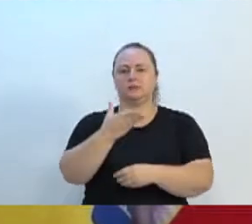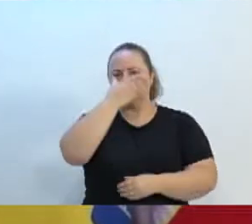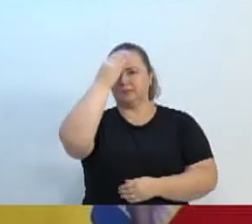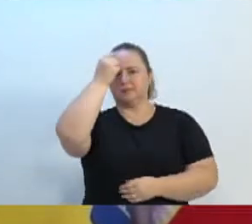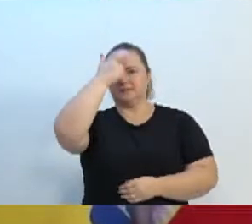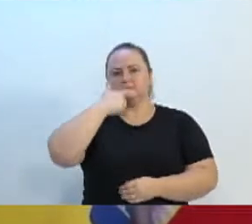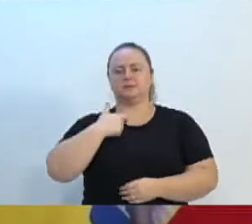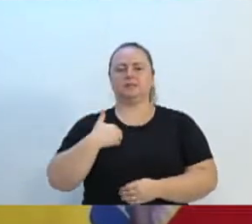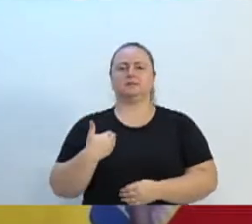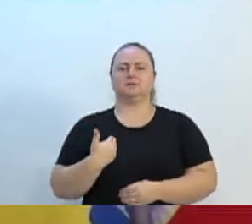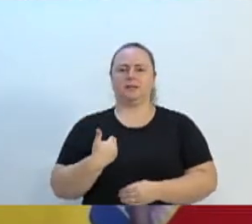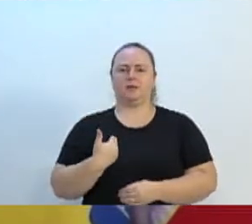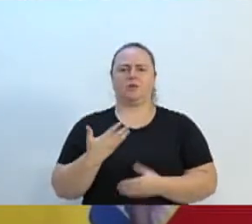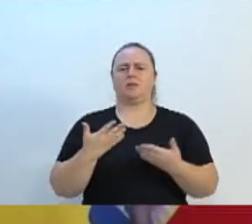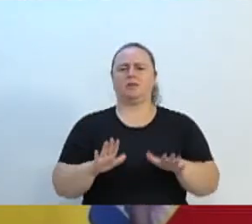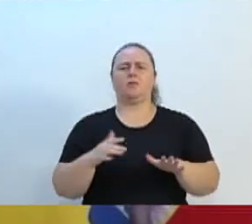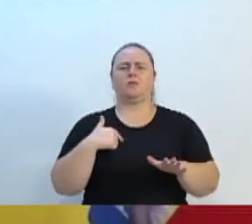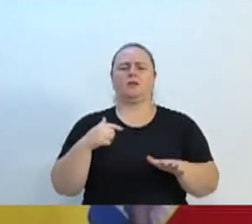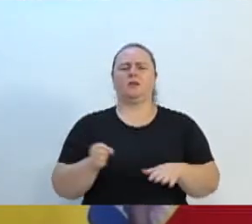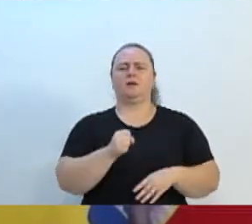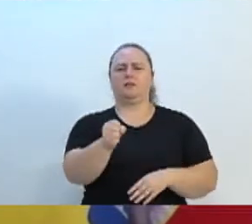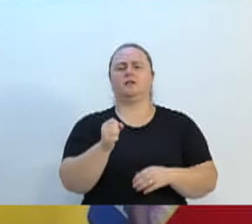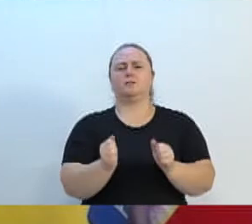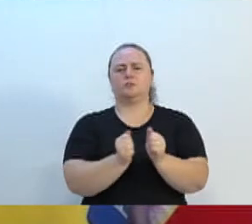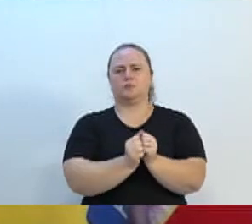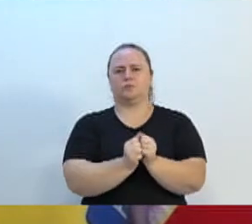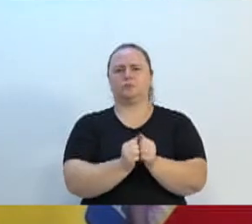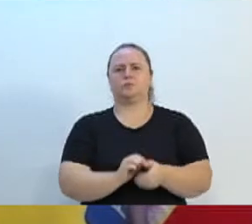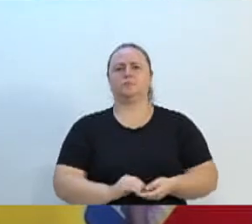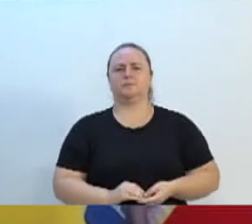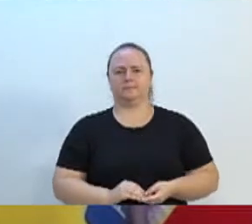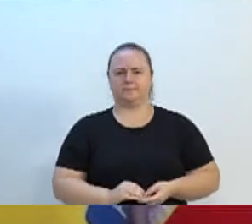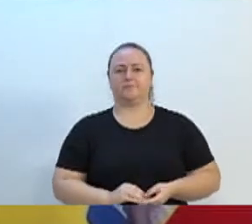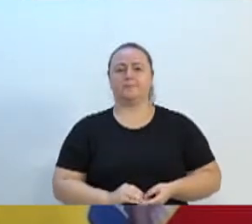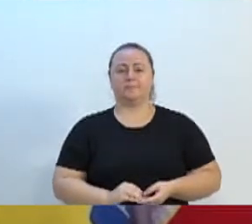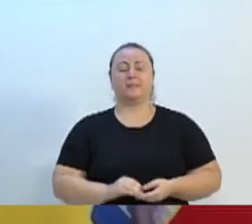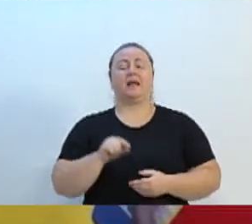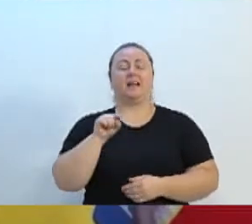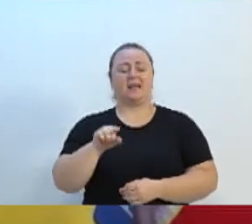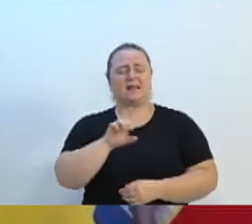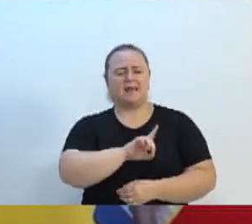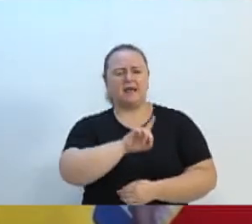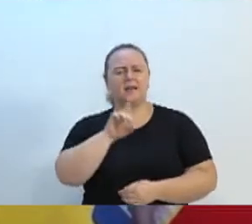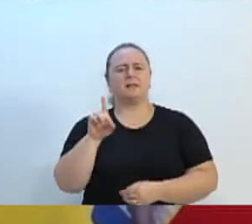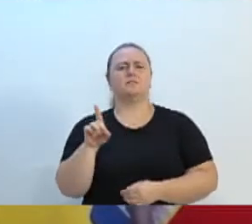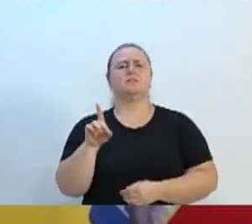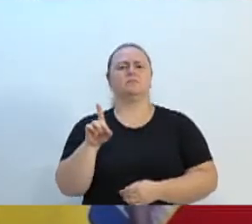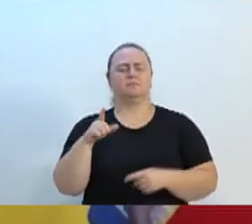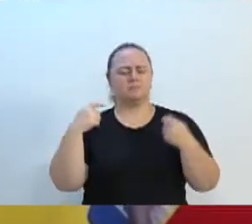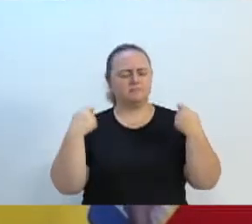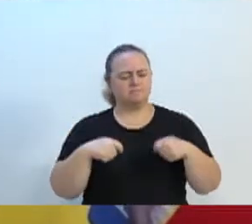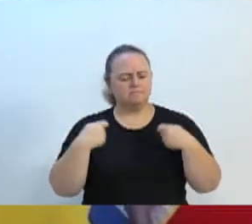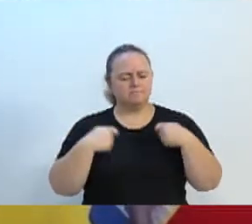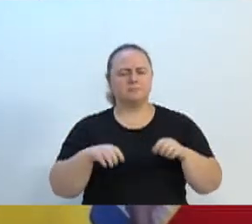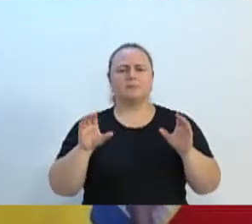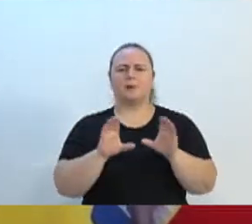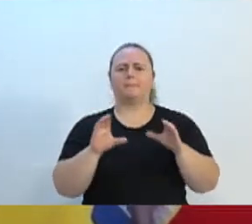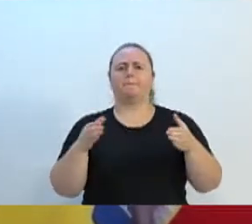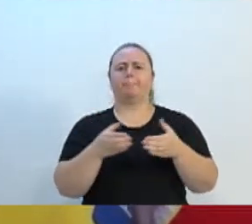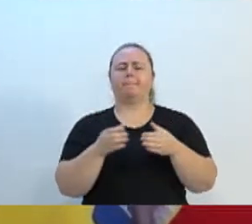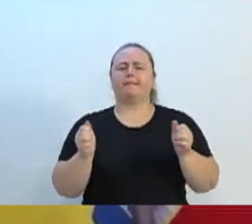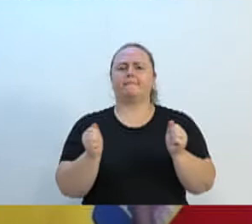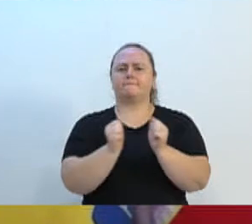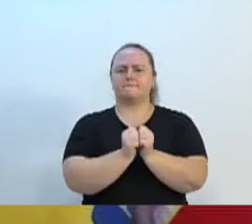Não quis que o Ito fosse subir o palanque. E naquele dia, naquele dia, na Jacob Inês, eu falei, vamos criar a comissão, juntos, da